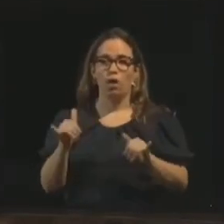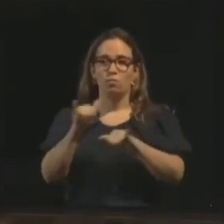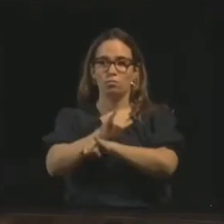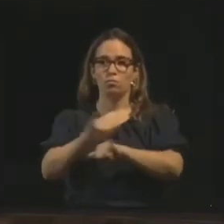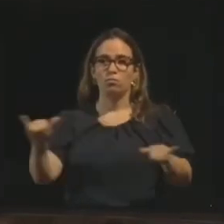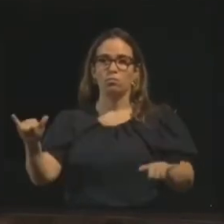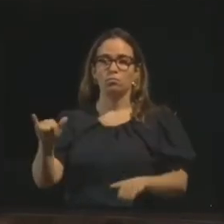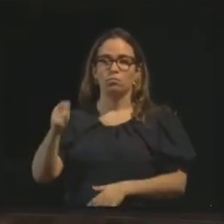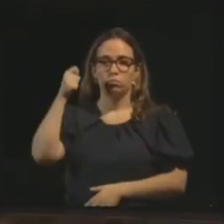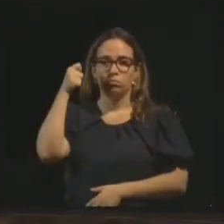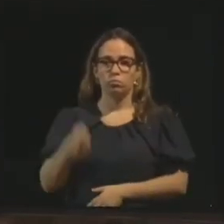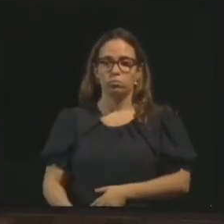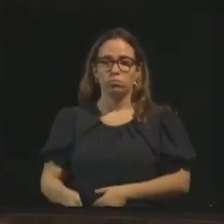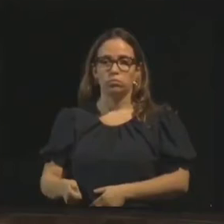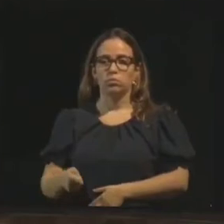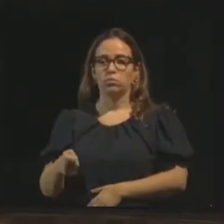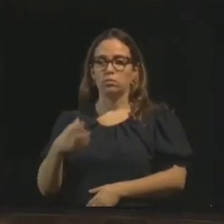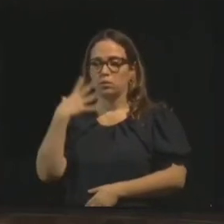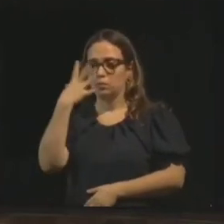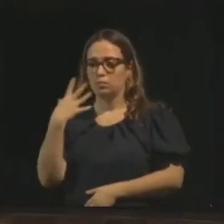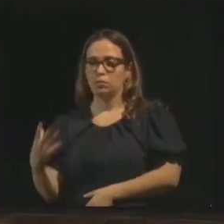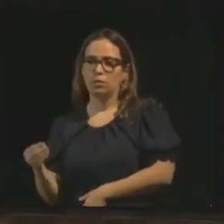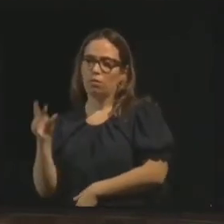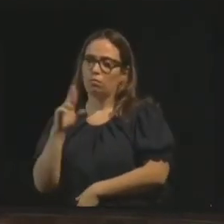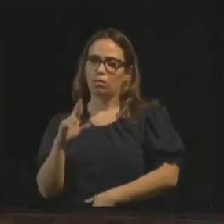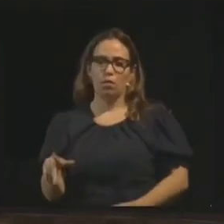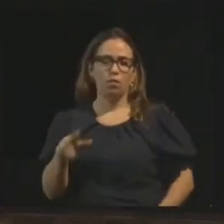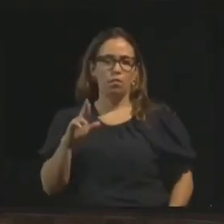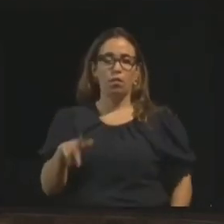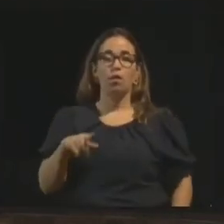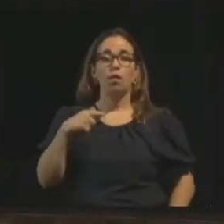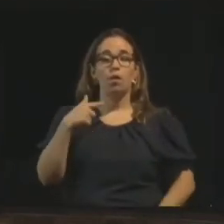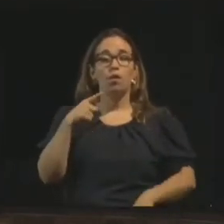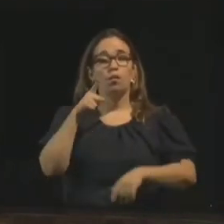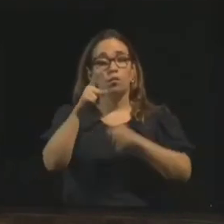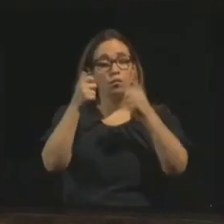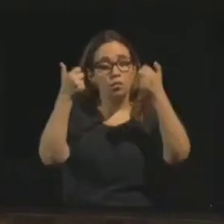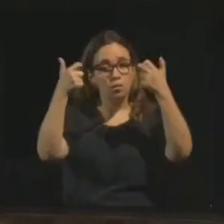doutrina espírita. E sempre fazer a ressalva. Olha, pessoal, isso aqui não é do codificador, isso aqui é do